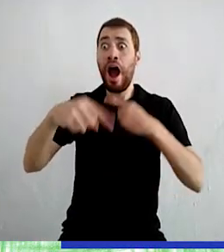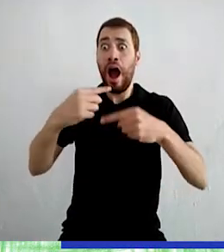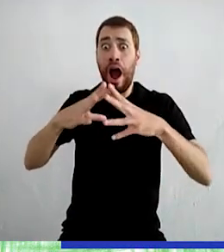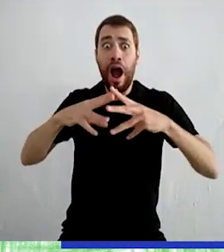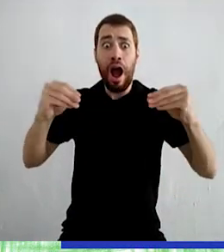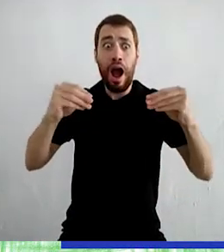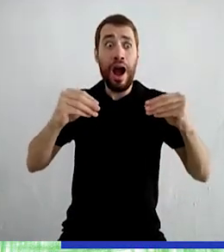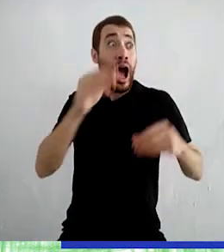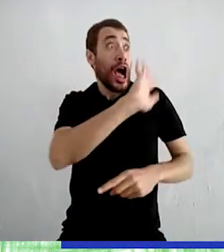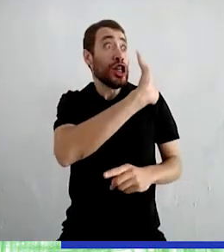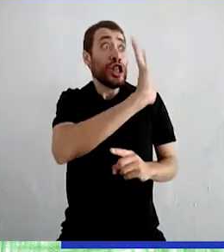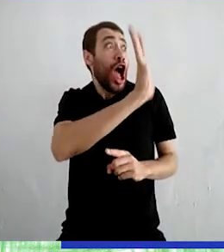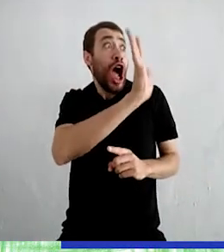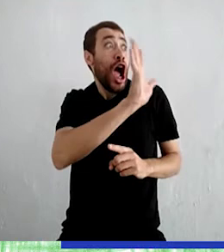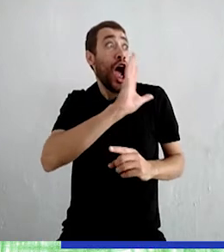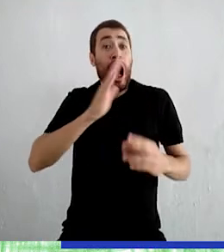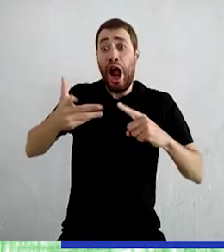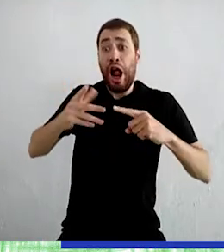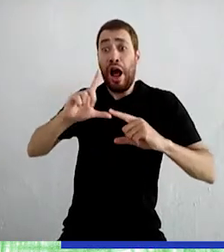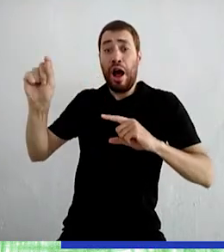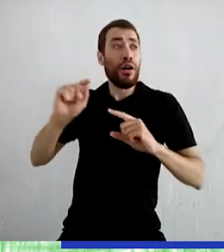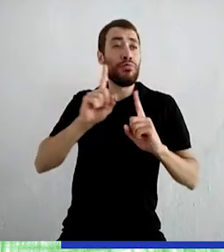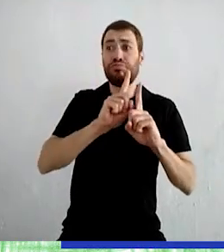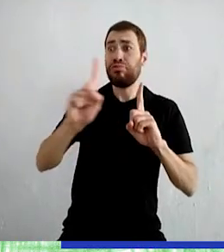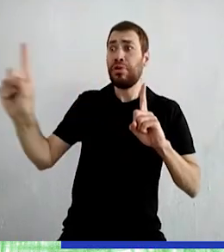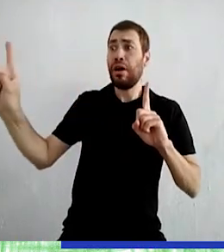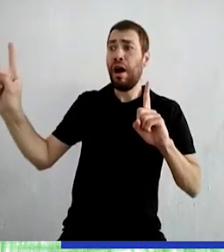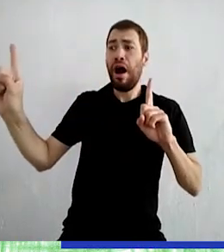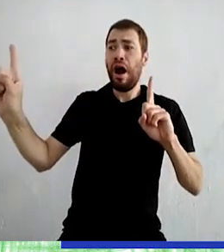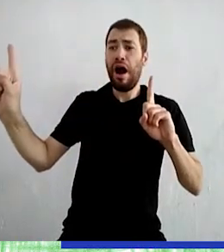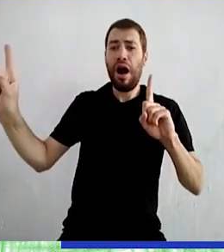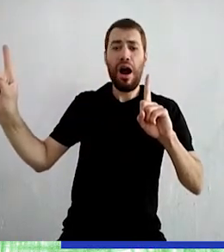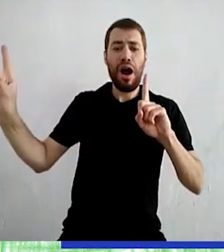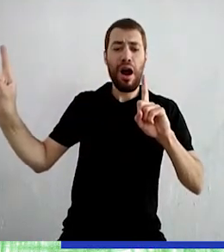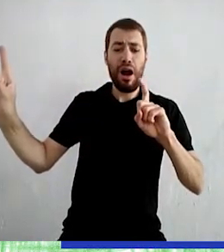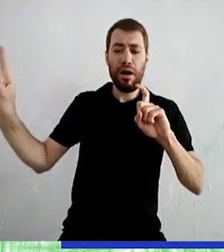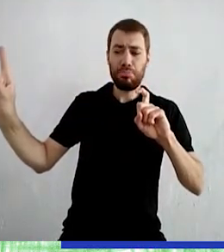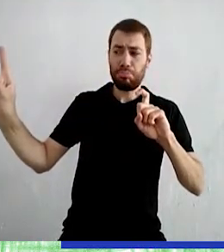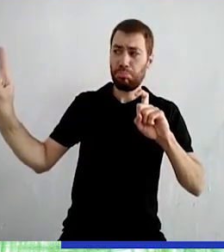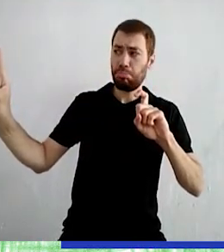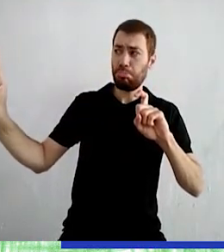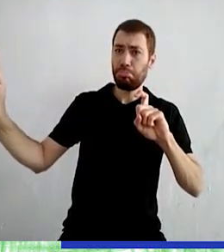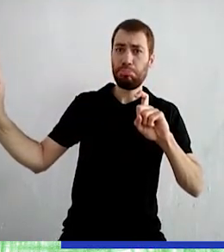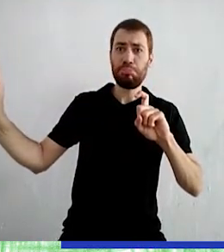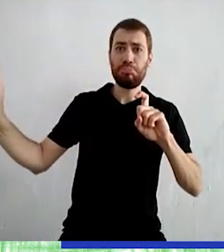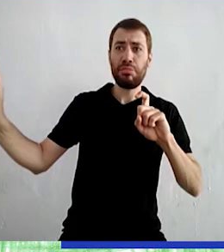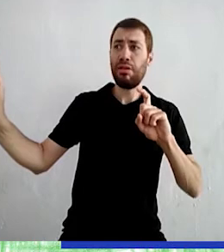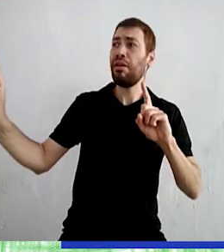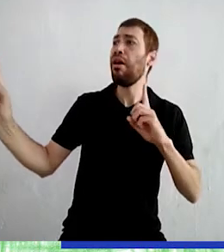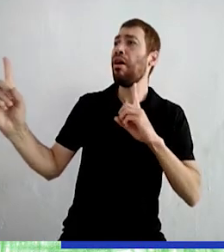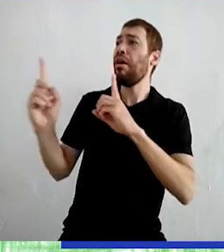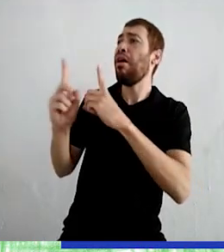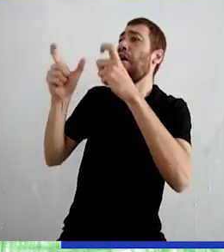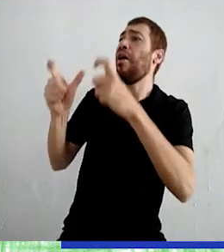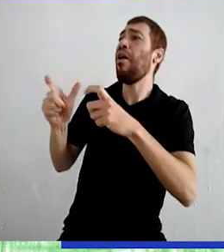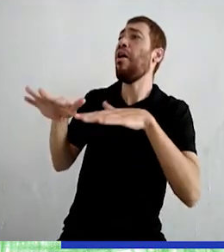Desapareceriam Se despediu do príncipe Que ficou desconsolado Onde posso